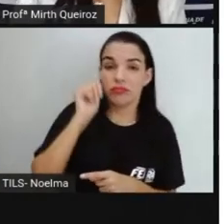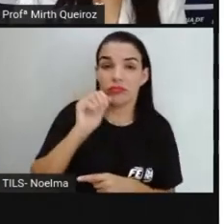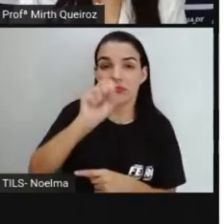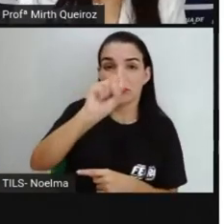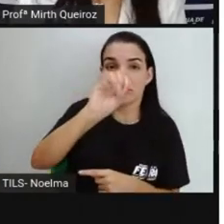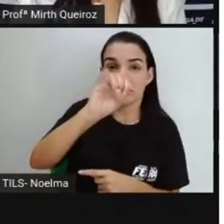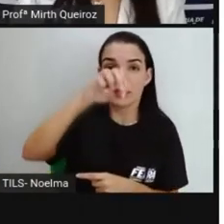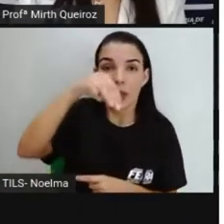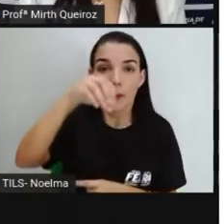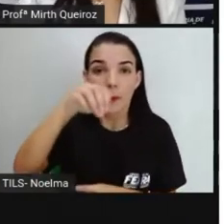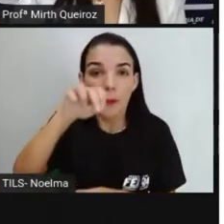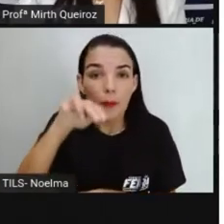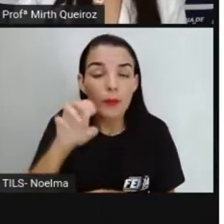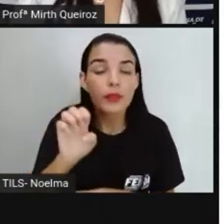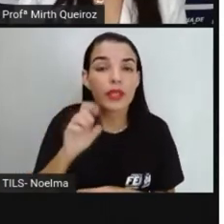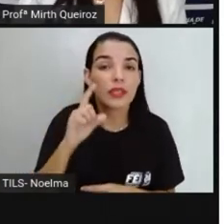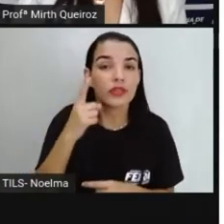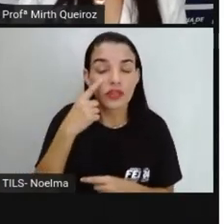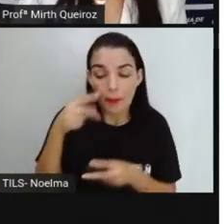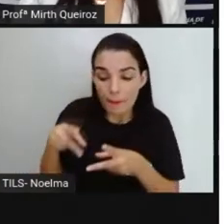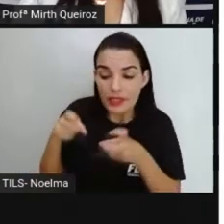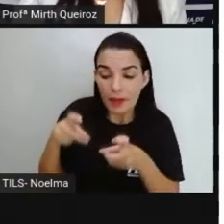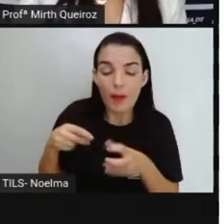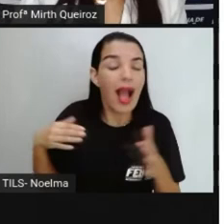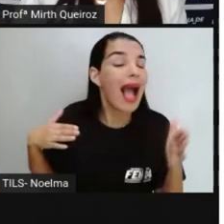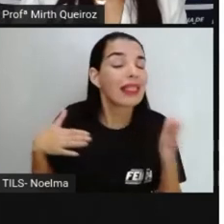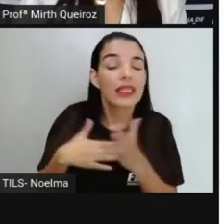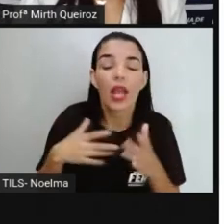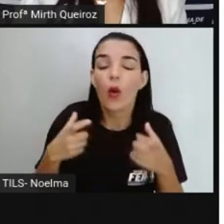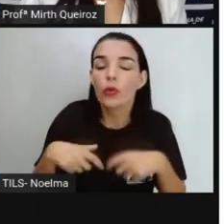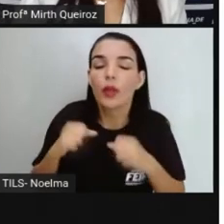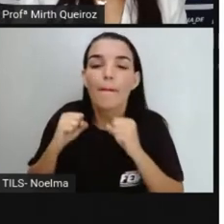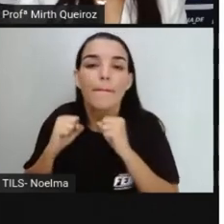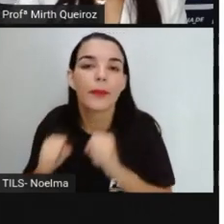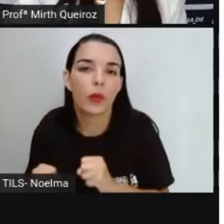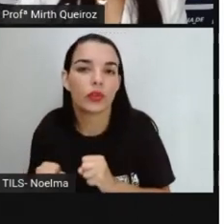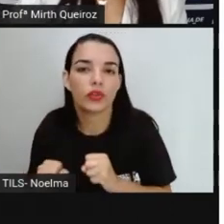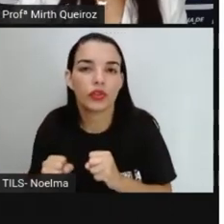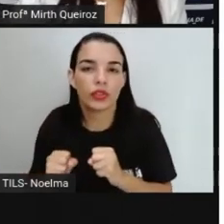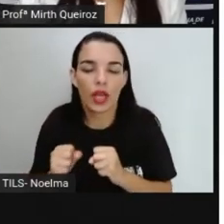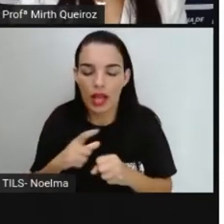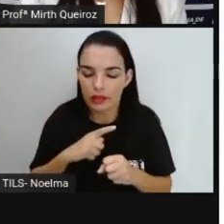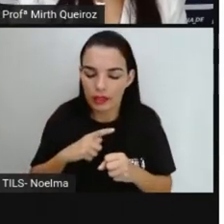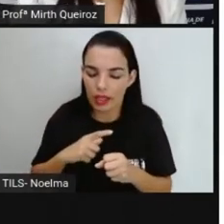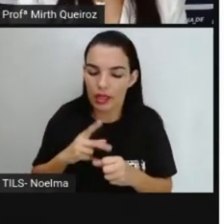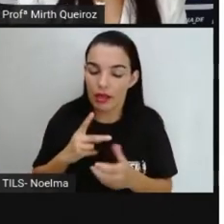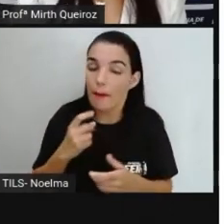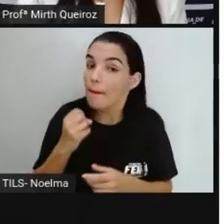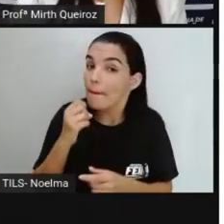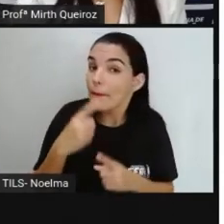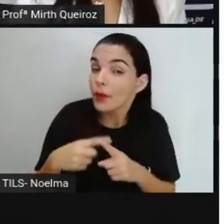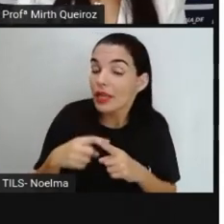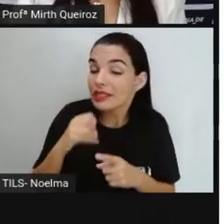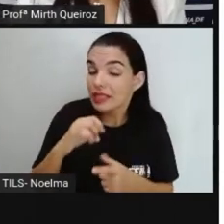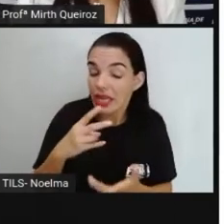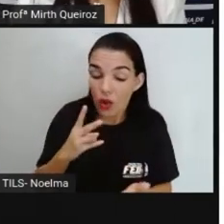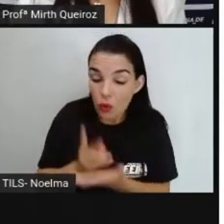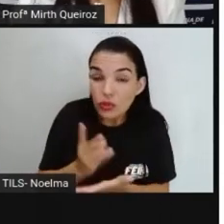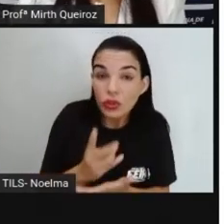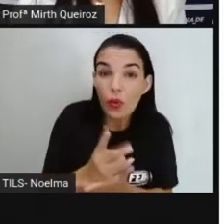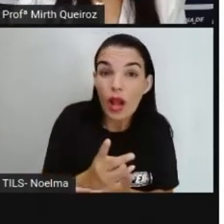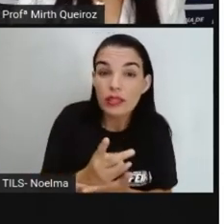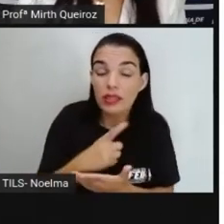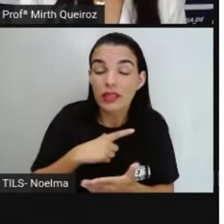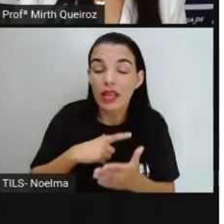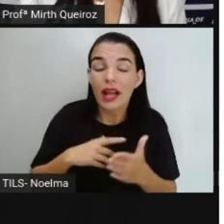onde ela pôde ir, né Ela conseguiu identificar que se ela continuasse ali Ela estaria ultrapassando os limites dela